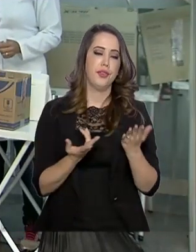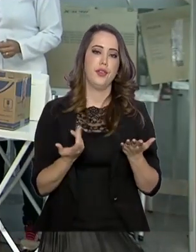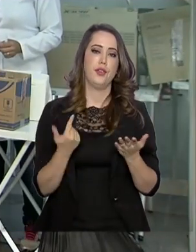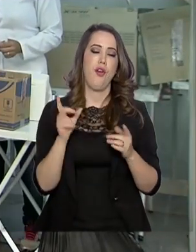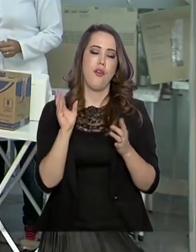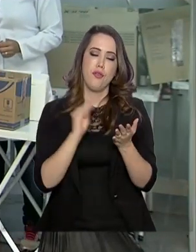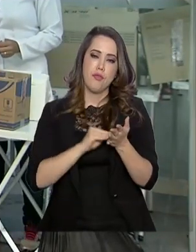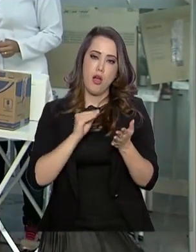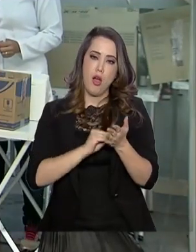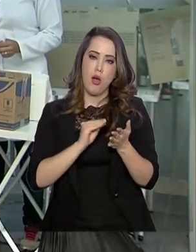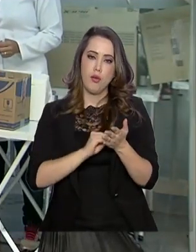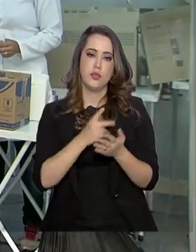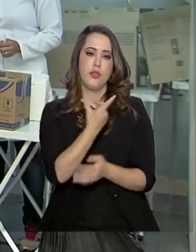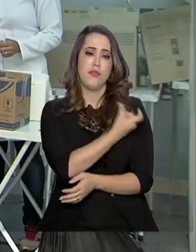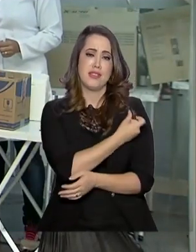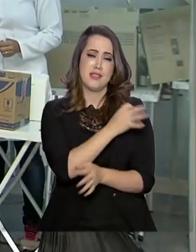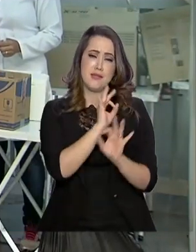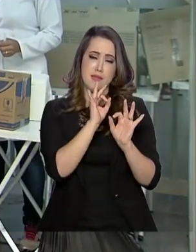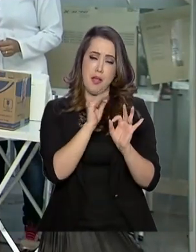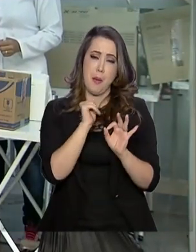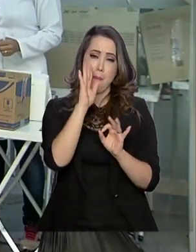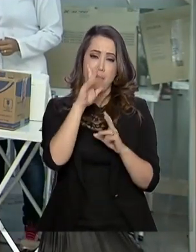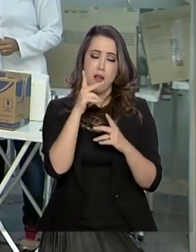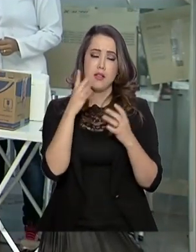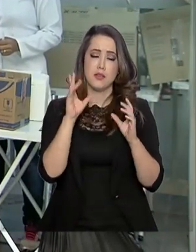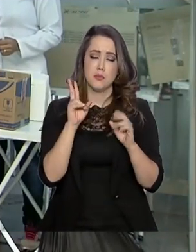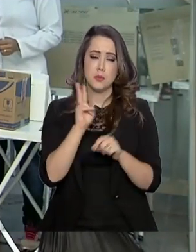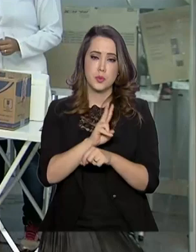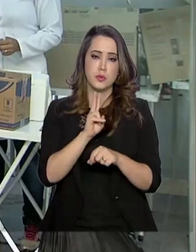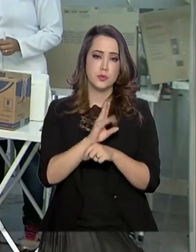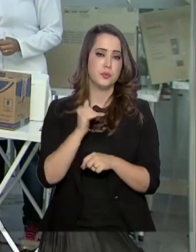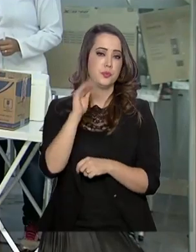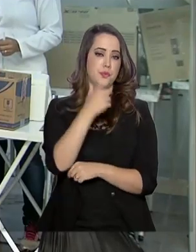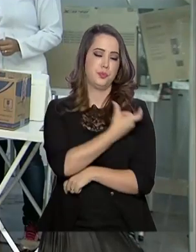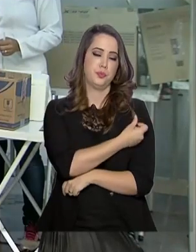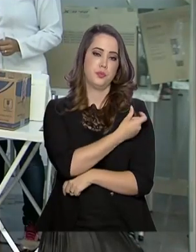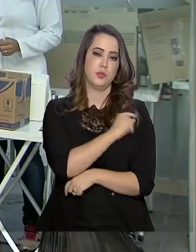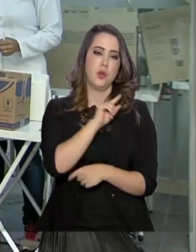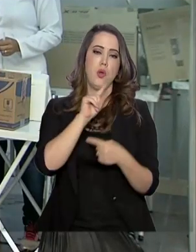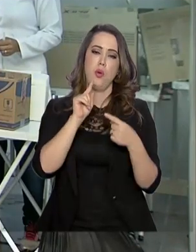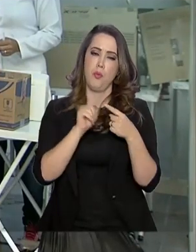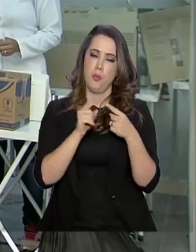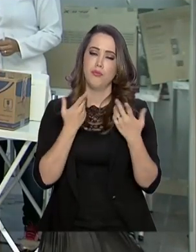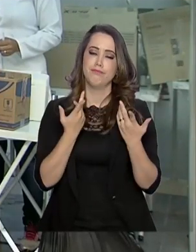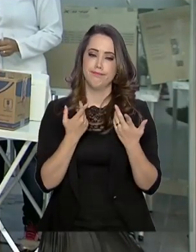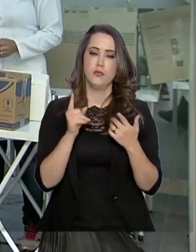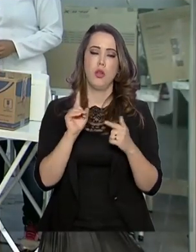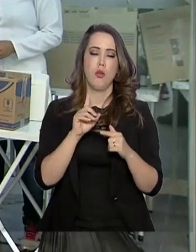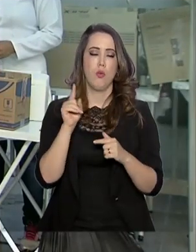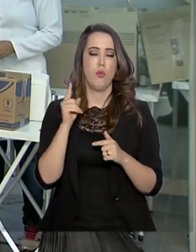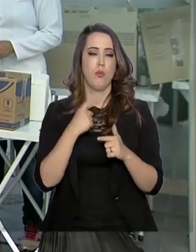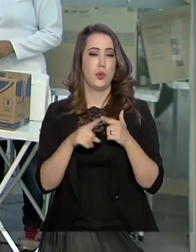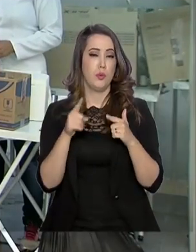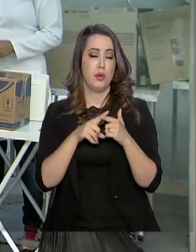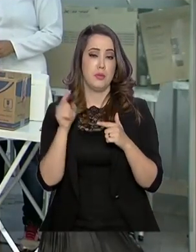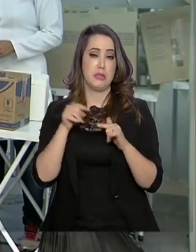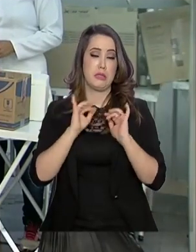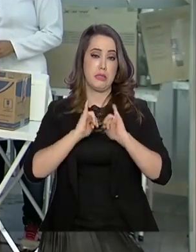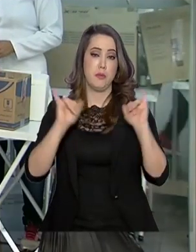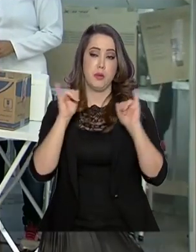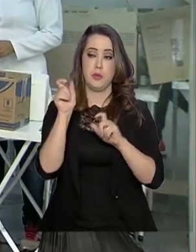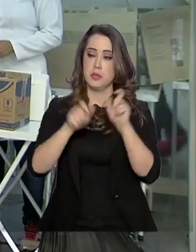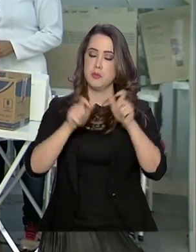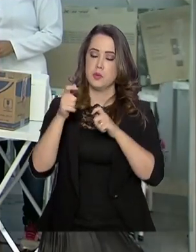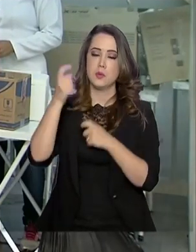não é suficiente para deixar a pessoa totalmente imunizada contra o sarampo. Essa é uma das dificuldades dessa campanha, já que muita